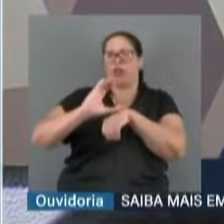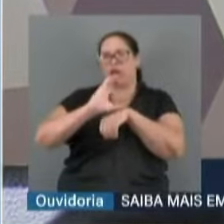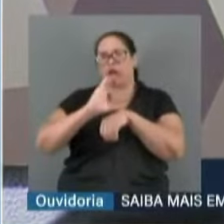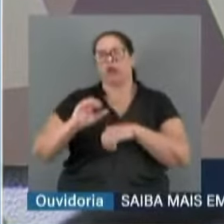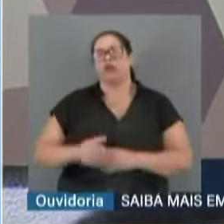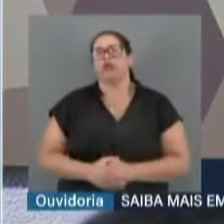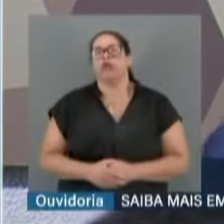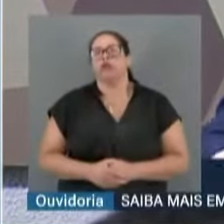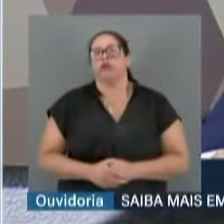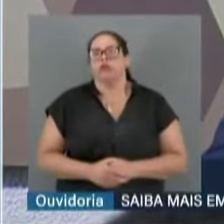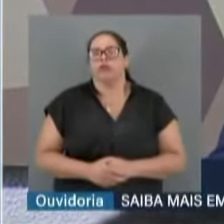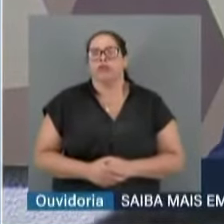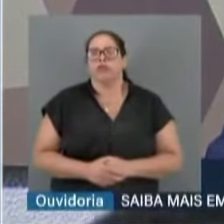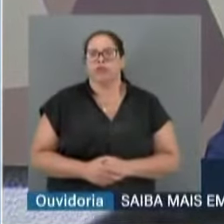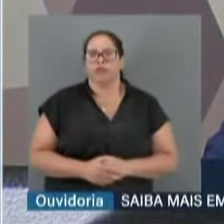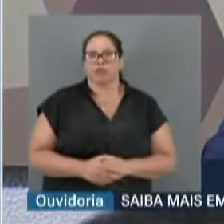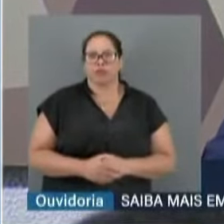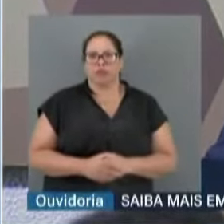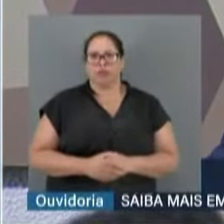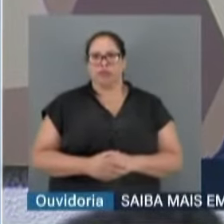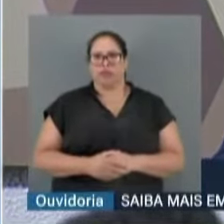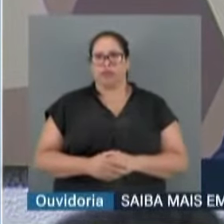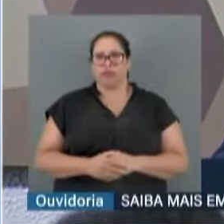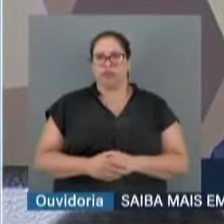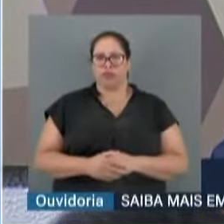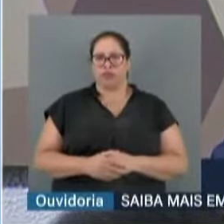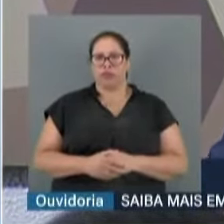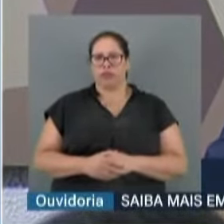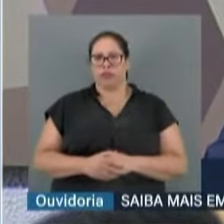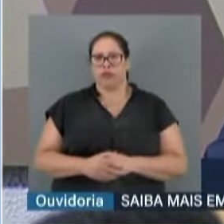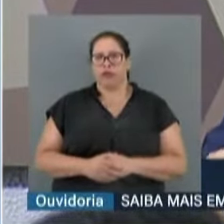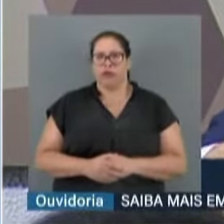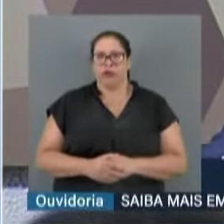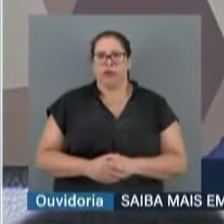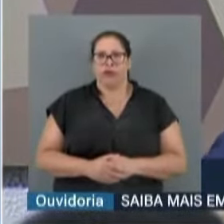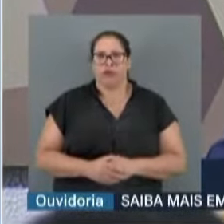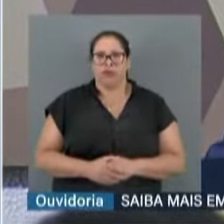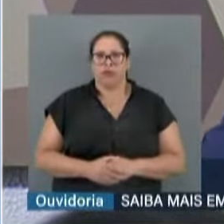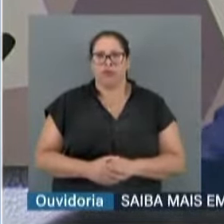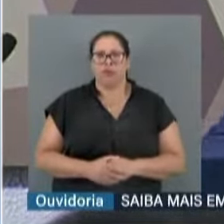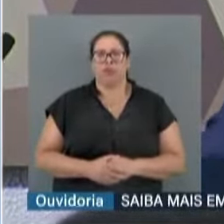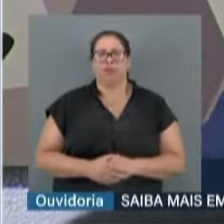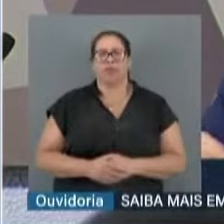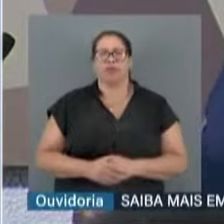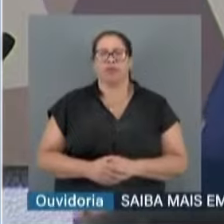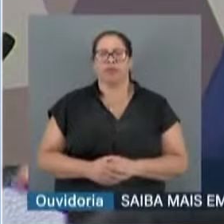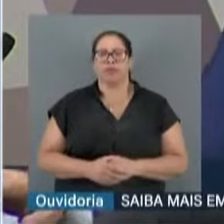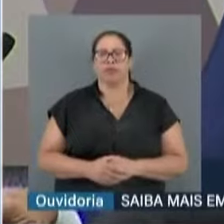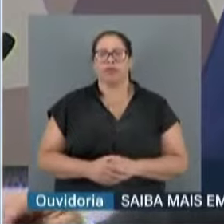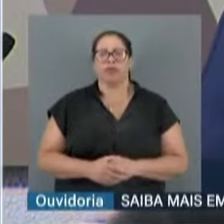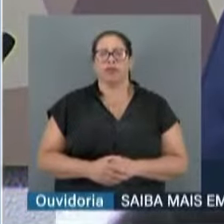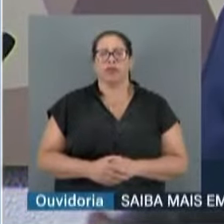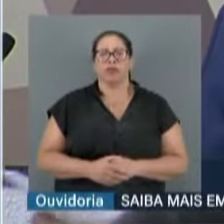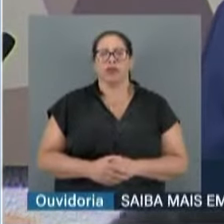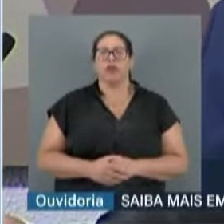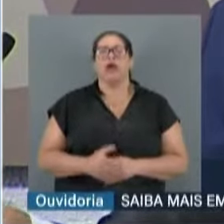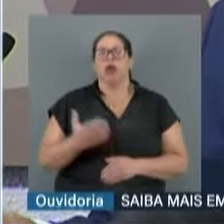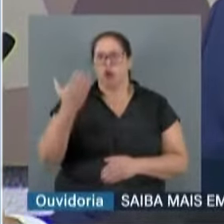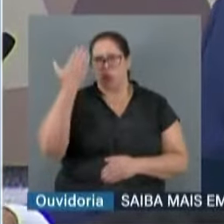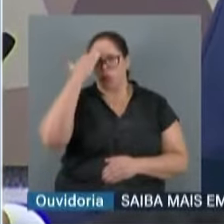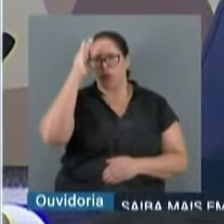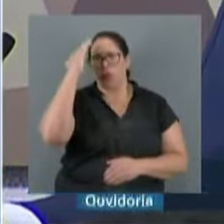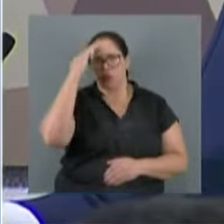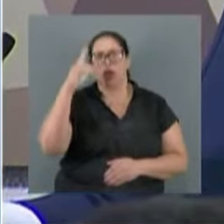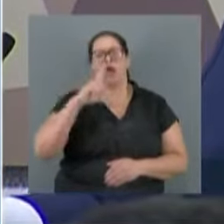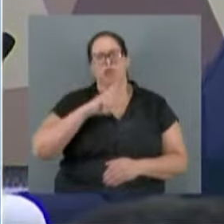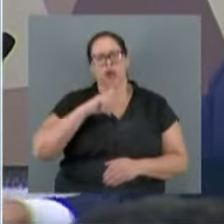vezes, senador e ministro de Estado. E agora se propõe a fazer outra travessia, ir para a Suprema Corte,